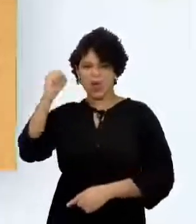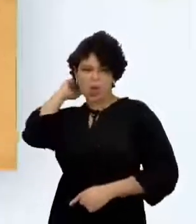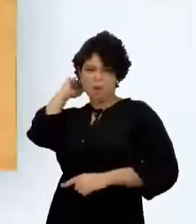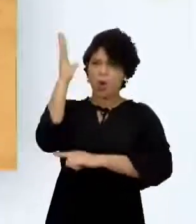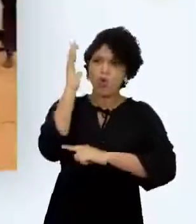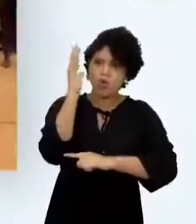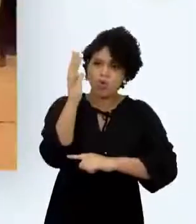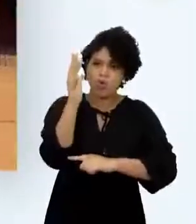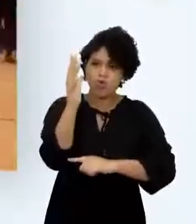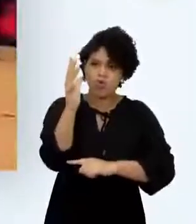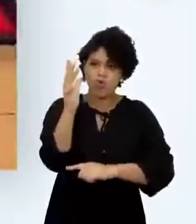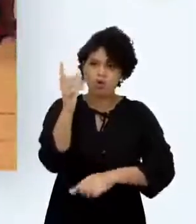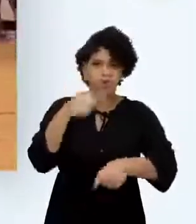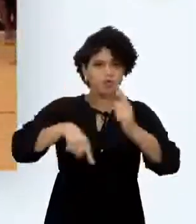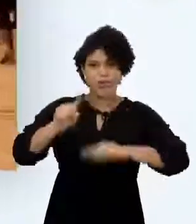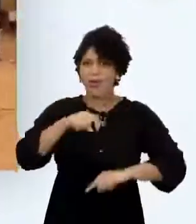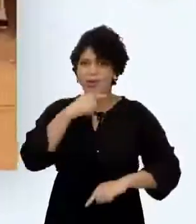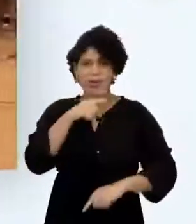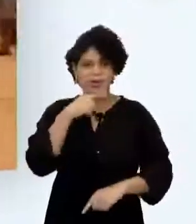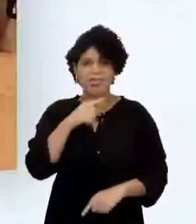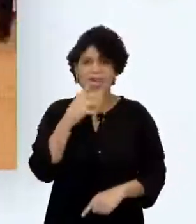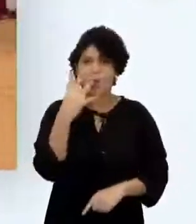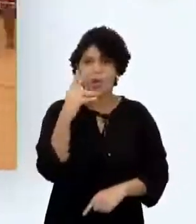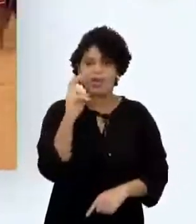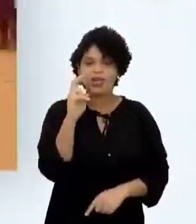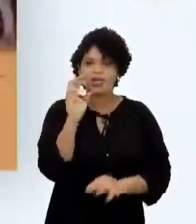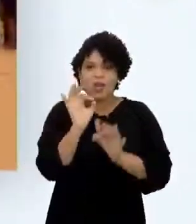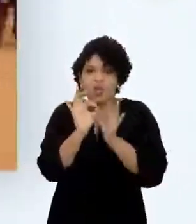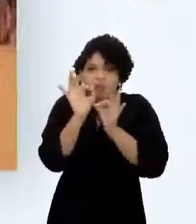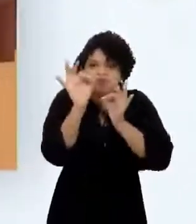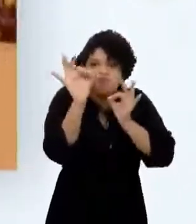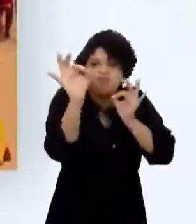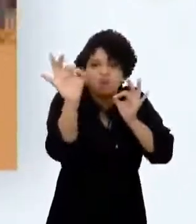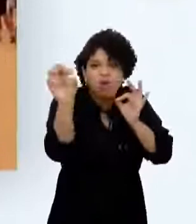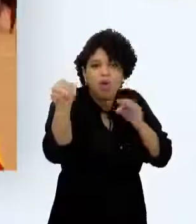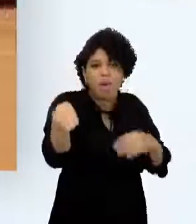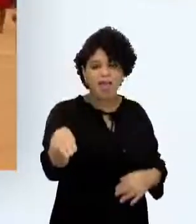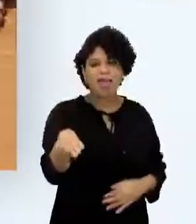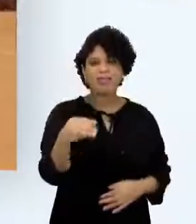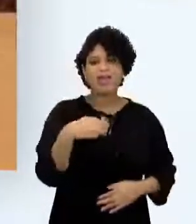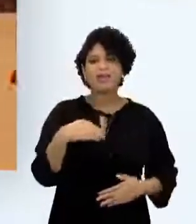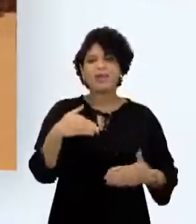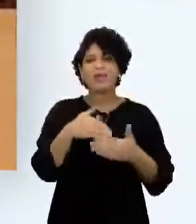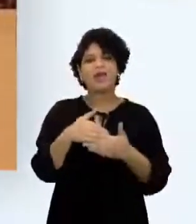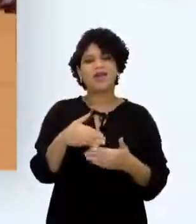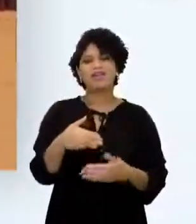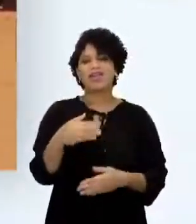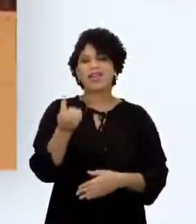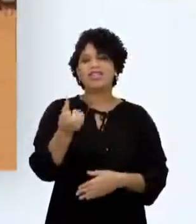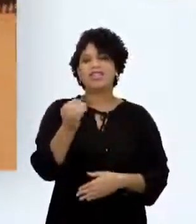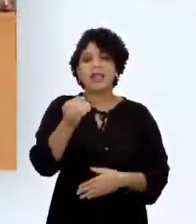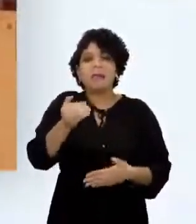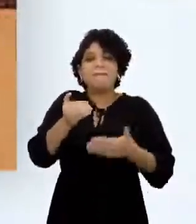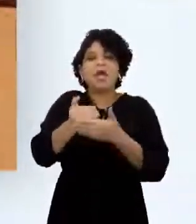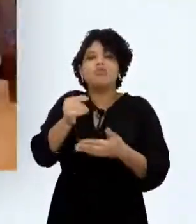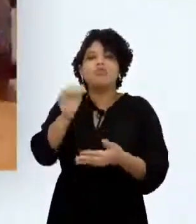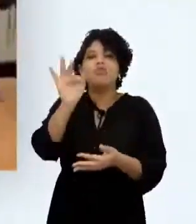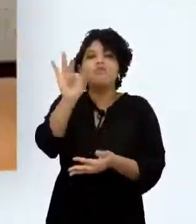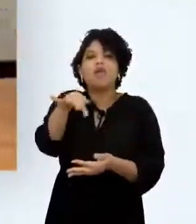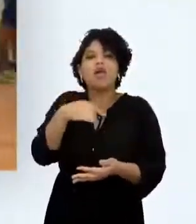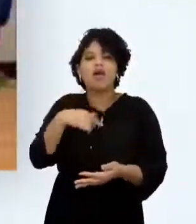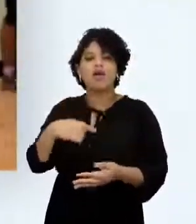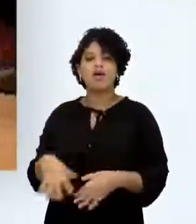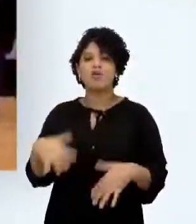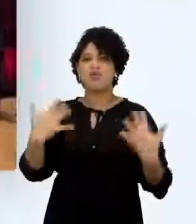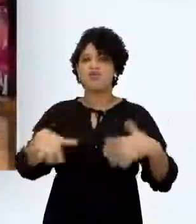insuperável de mais de 45 metros O campo de medição tinha 60 metros, então foi perto do limite final E a